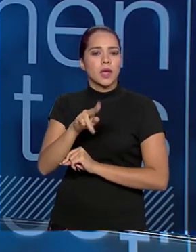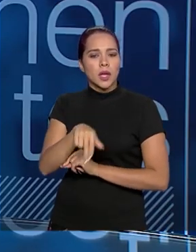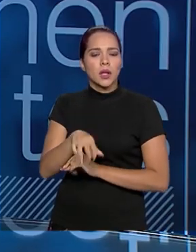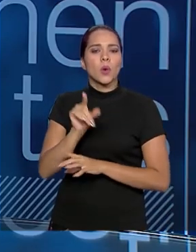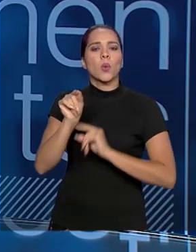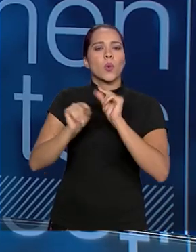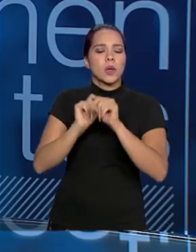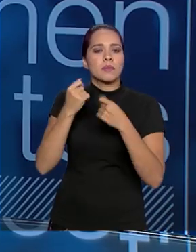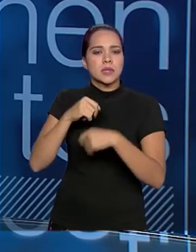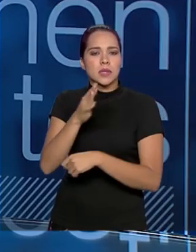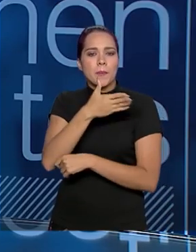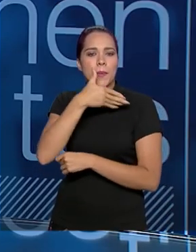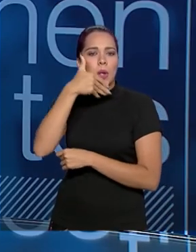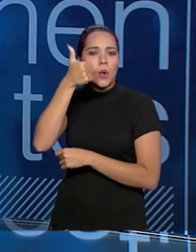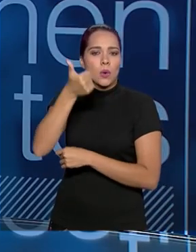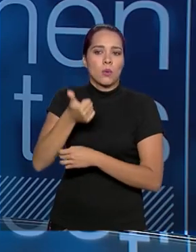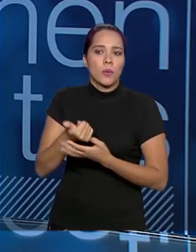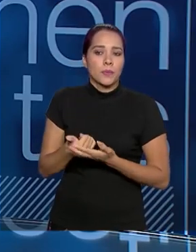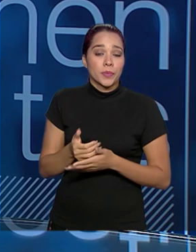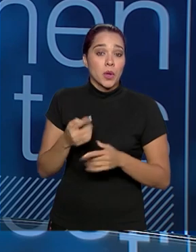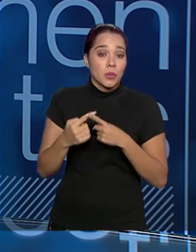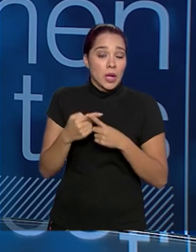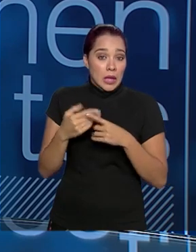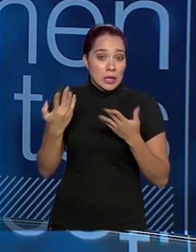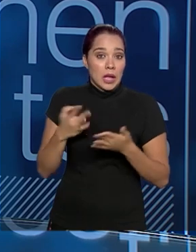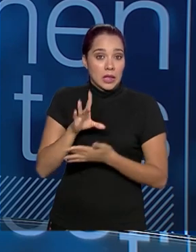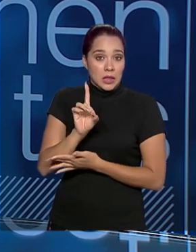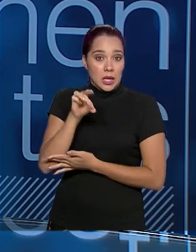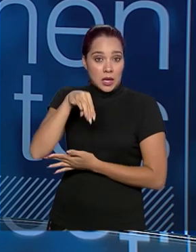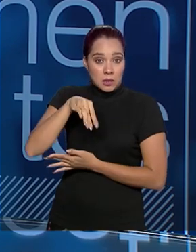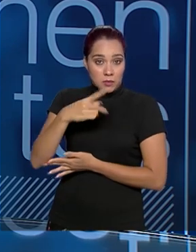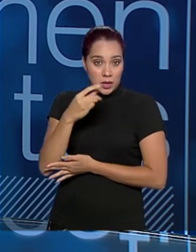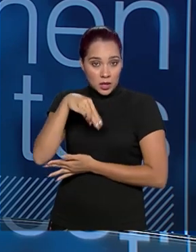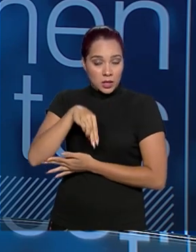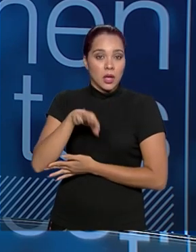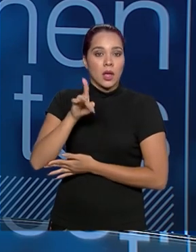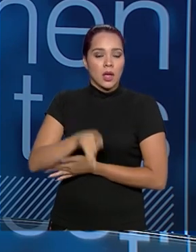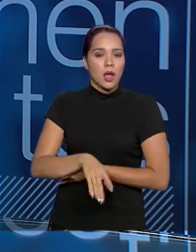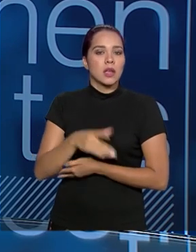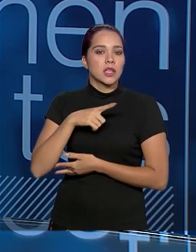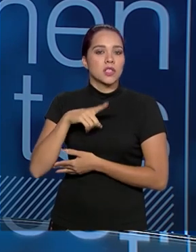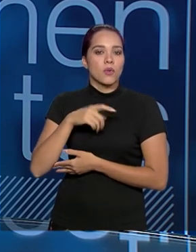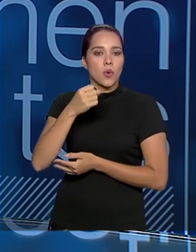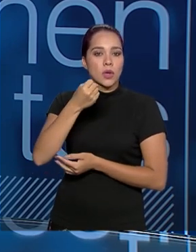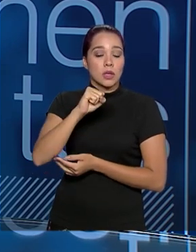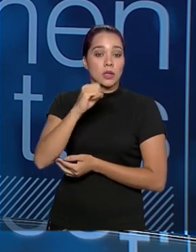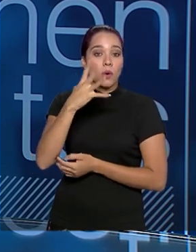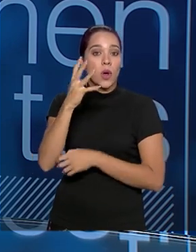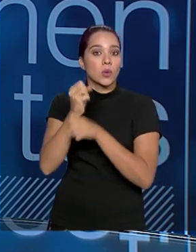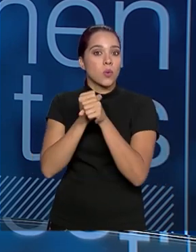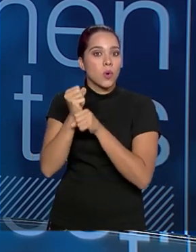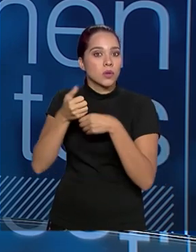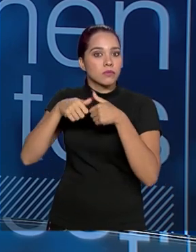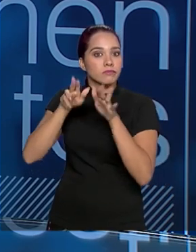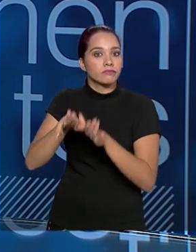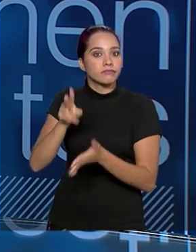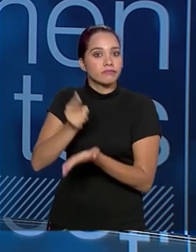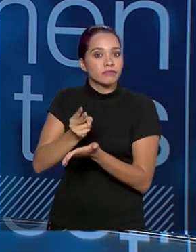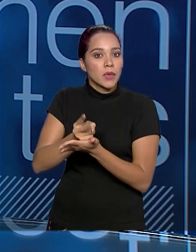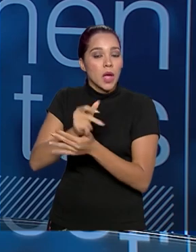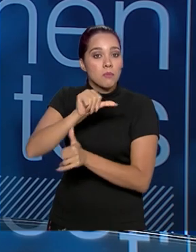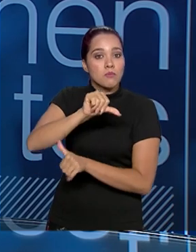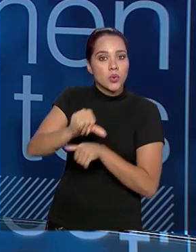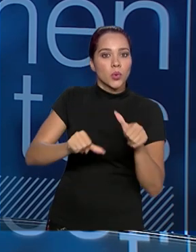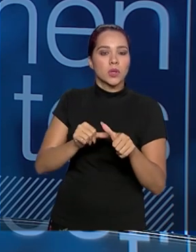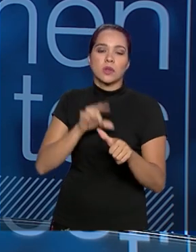aprimorar, porque até então, o DNPM é um departamento que existiu por 84 anos e você vira a chave,